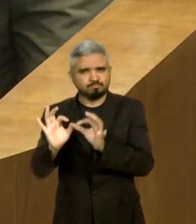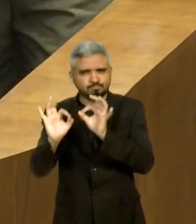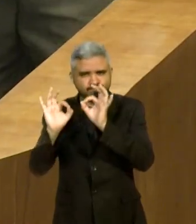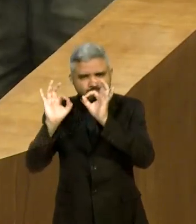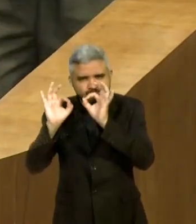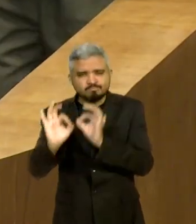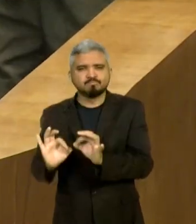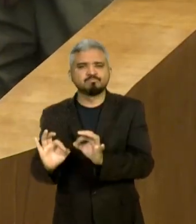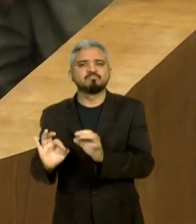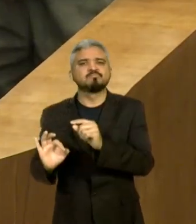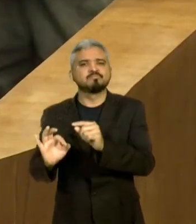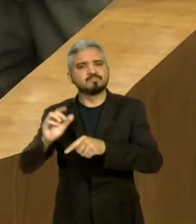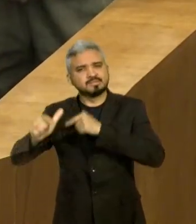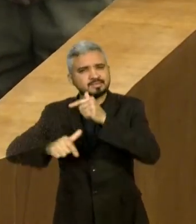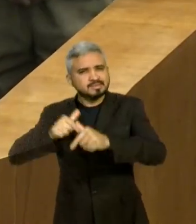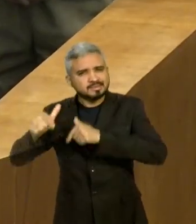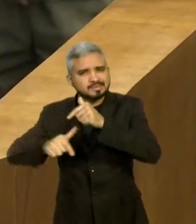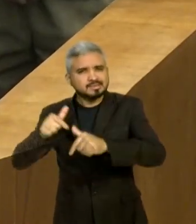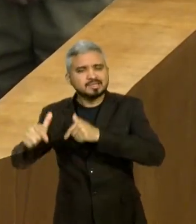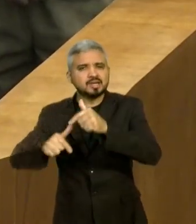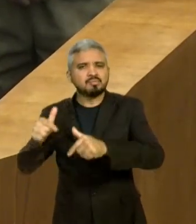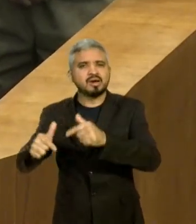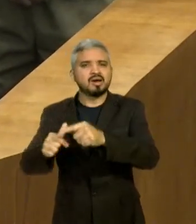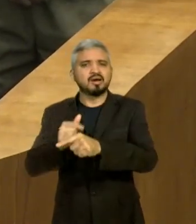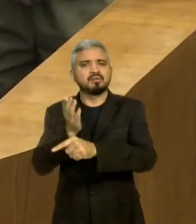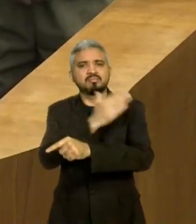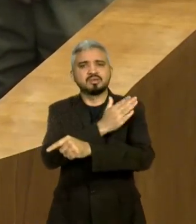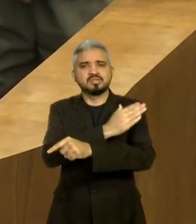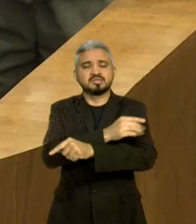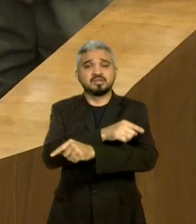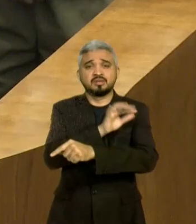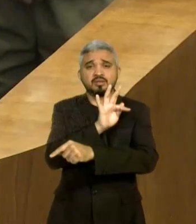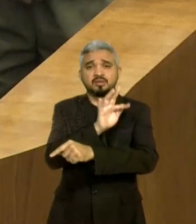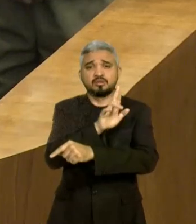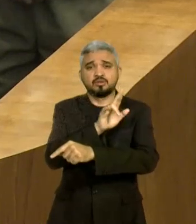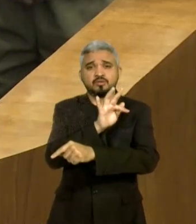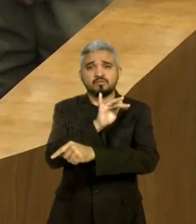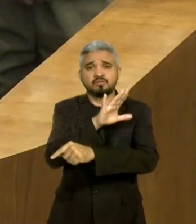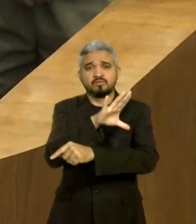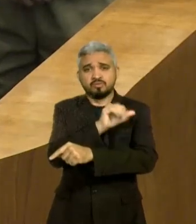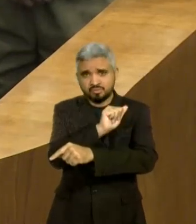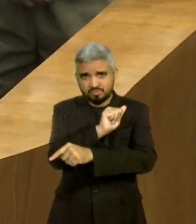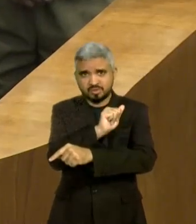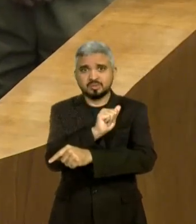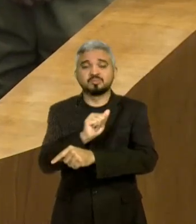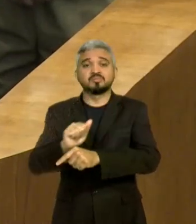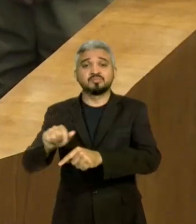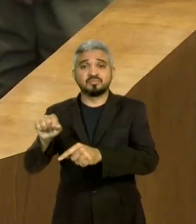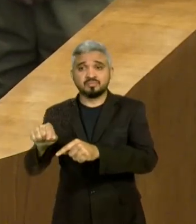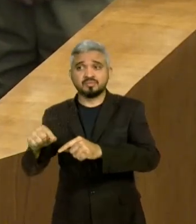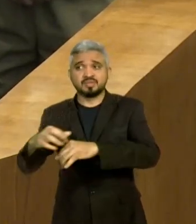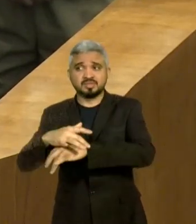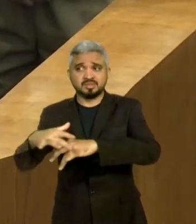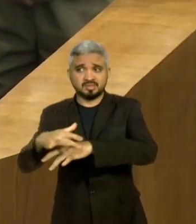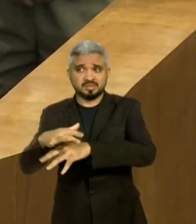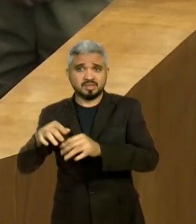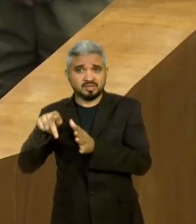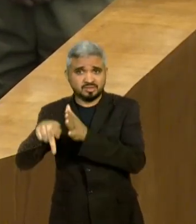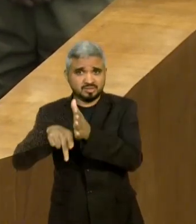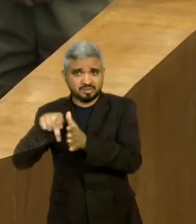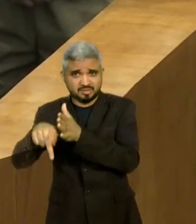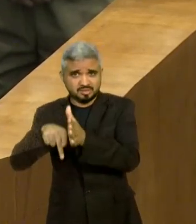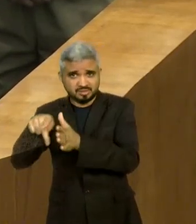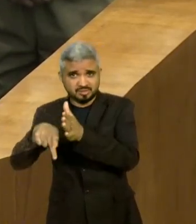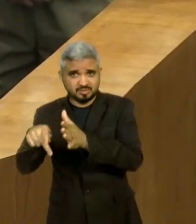o grande trabalho do Fufuca Dantas. No Tasso Fragoso, foi eleito o